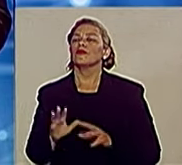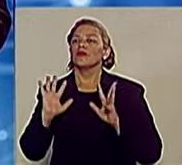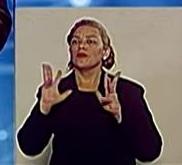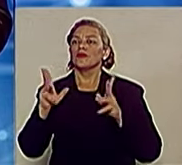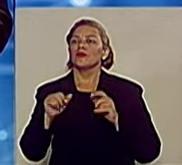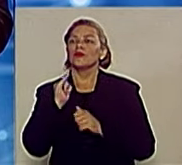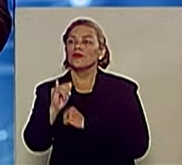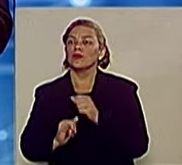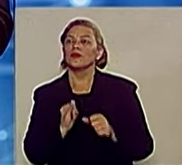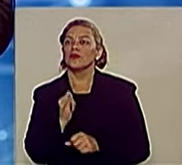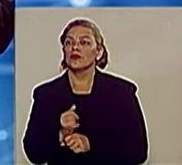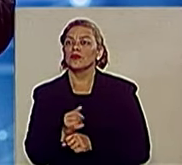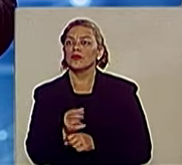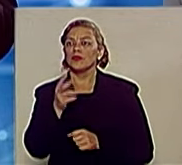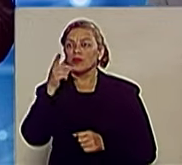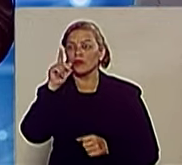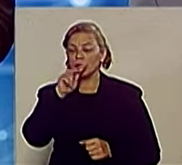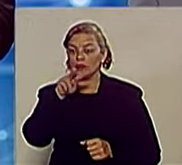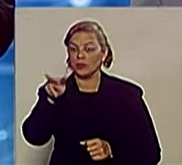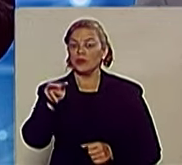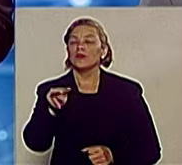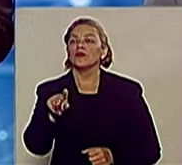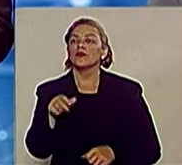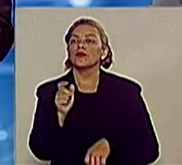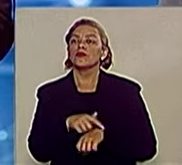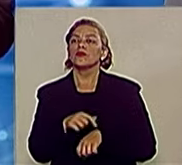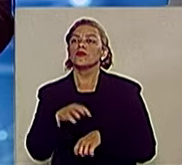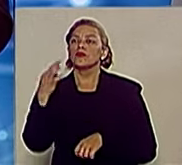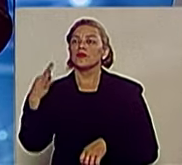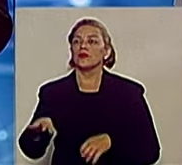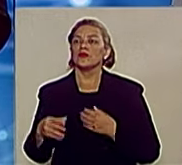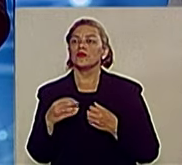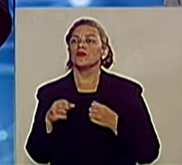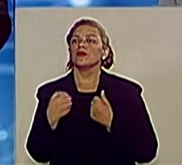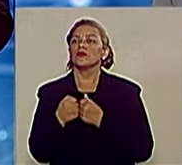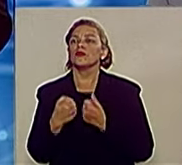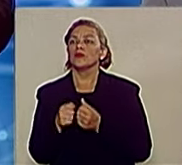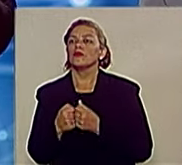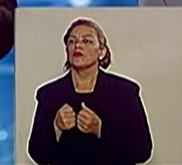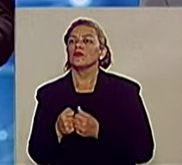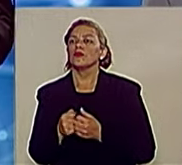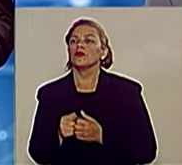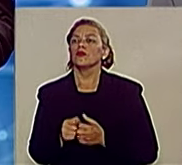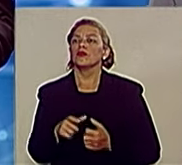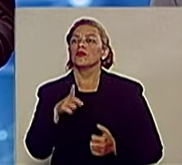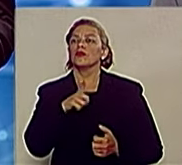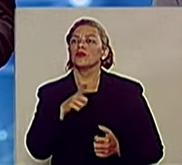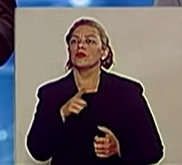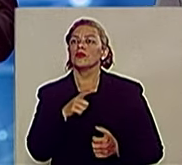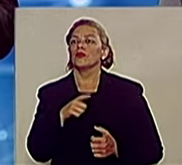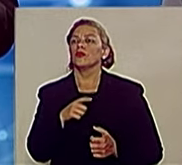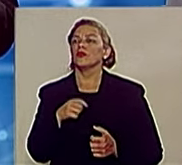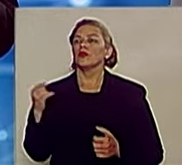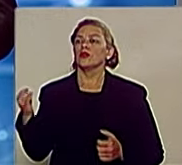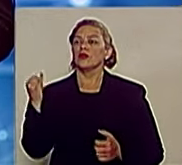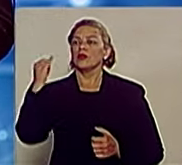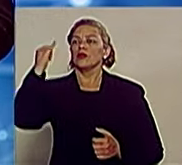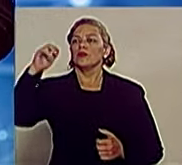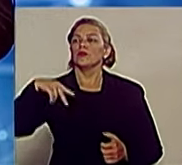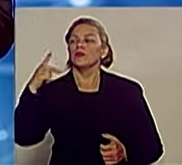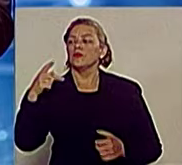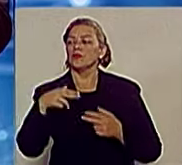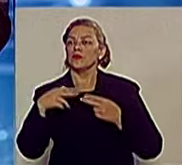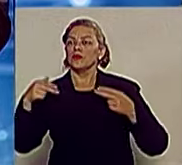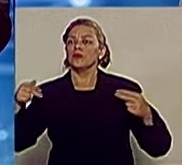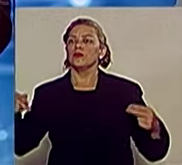o horário que o ônibus vai passar e com isso, dando qualidade, pontualidade, tanto para o lazer, como para o trabalho, como para você voltar para casa. Isso é possível